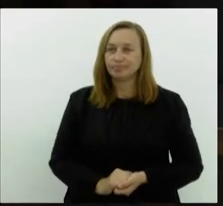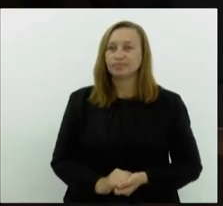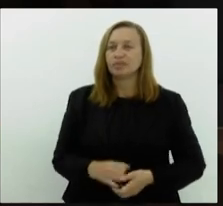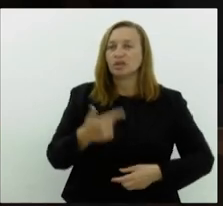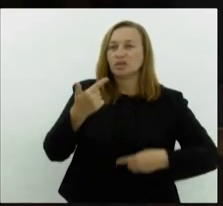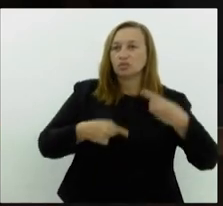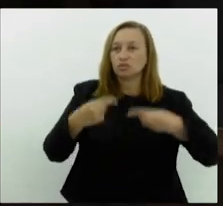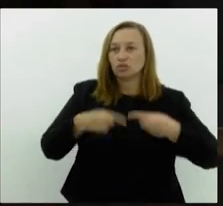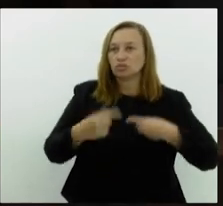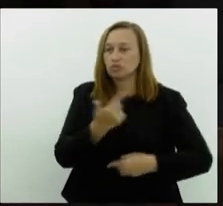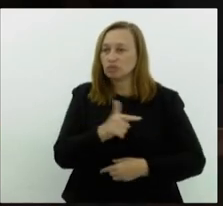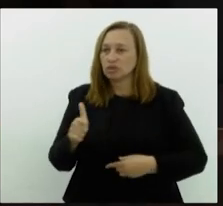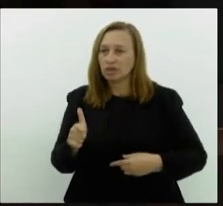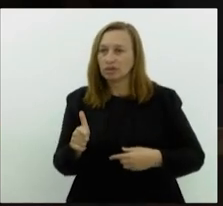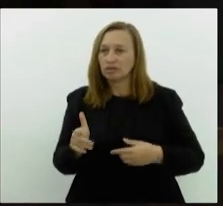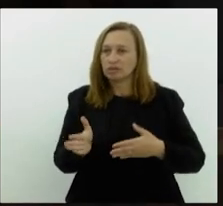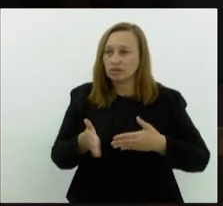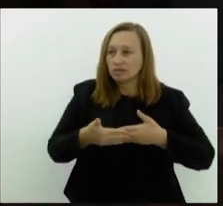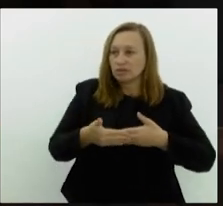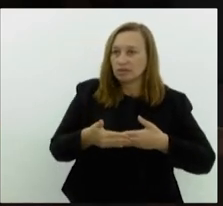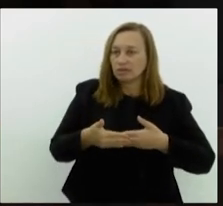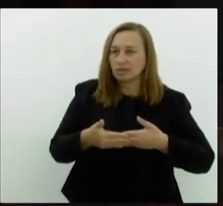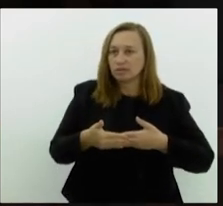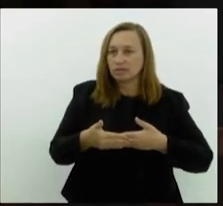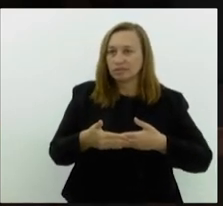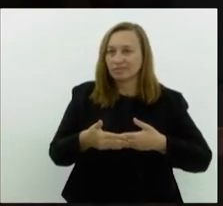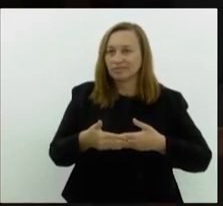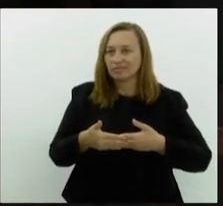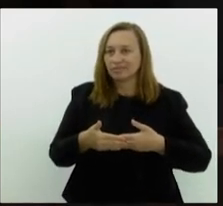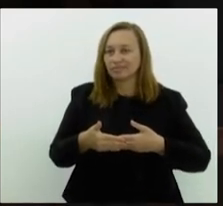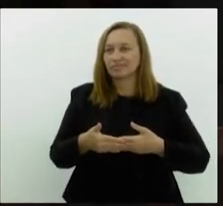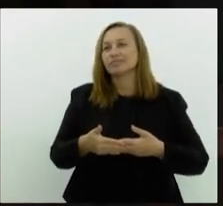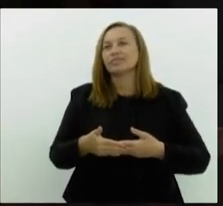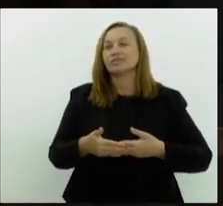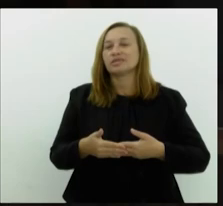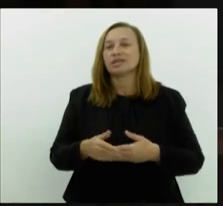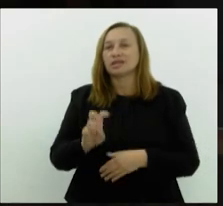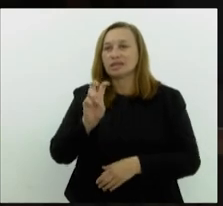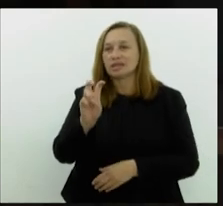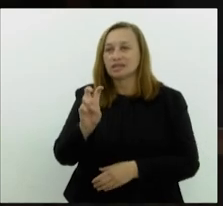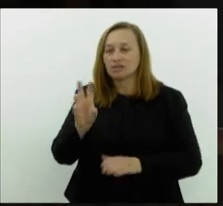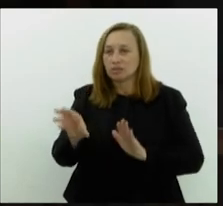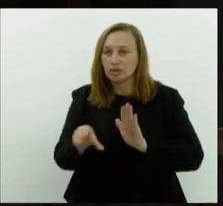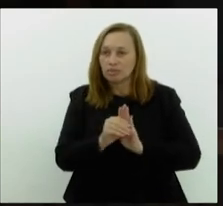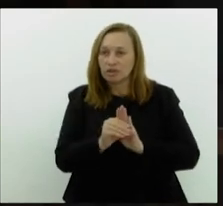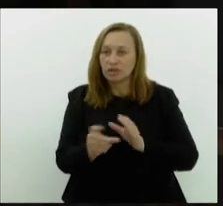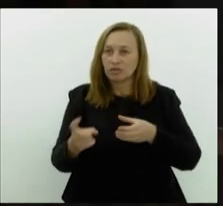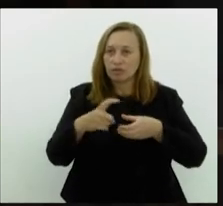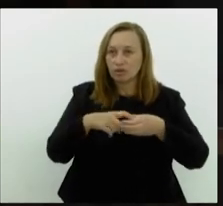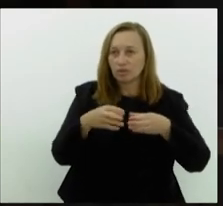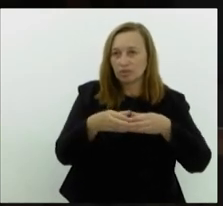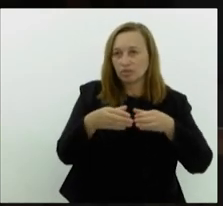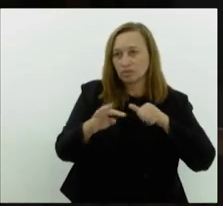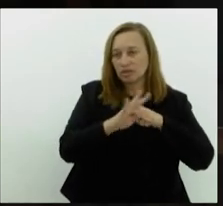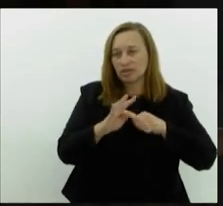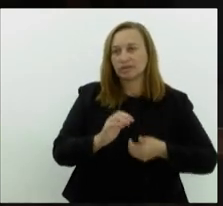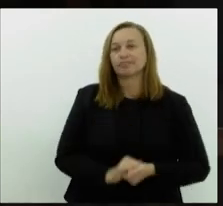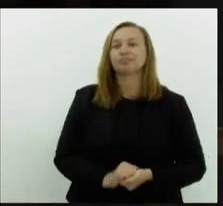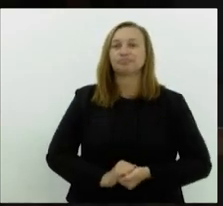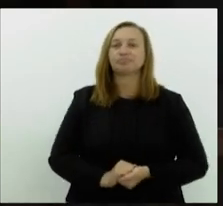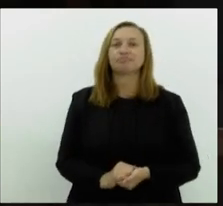não havendo com quem discutir, encerrada a discussão, recebeu cinco emendas e retorno às comissões.